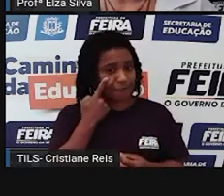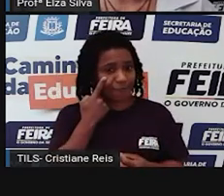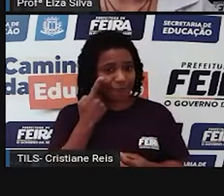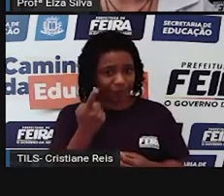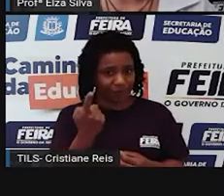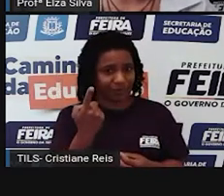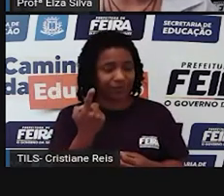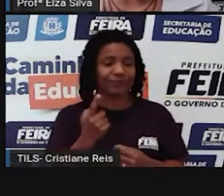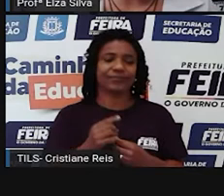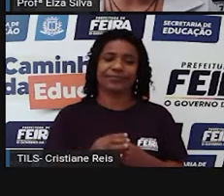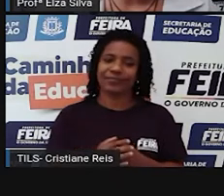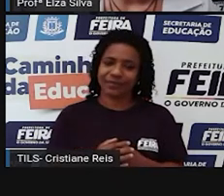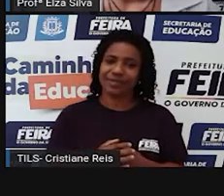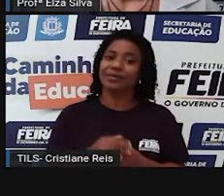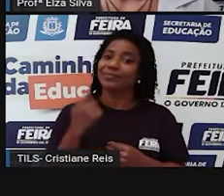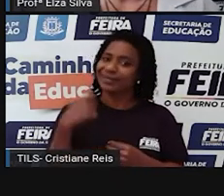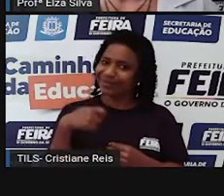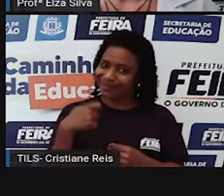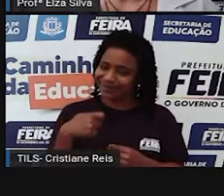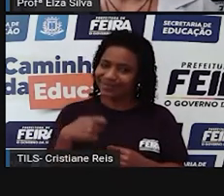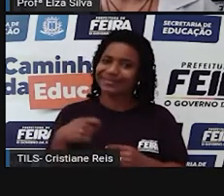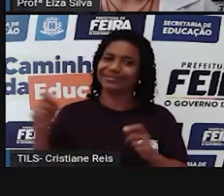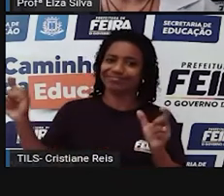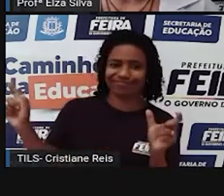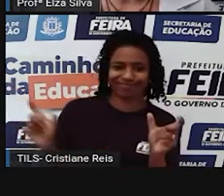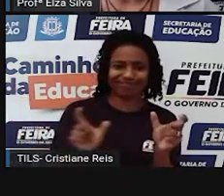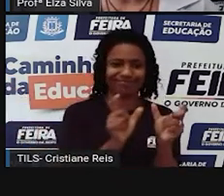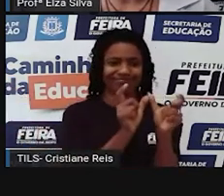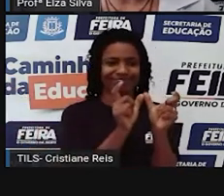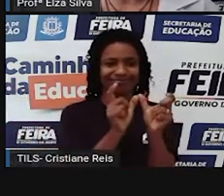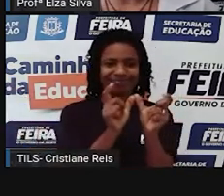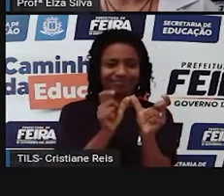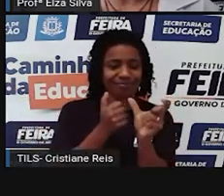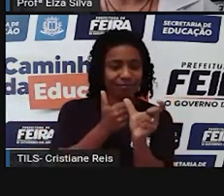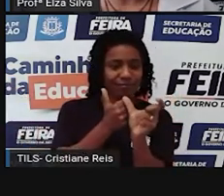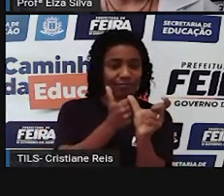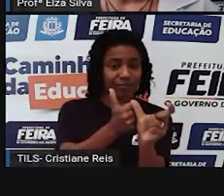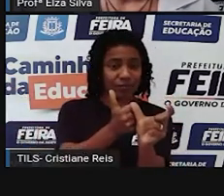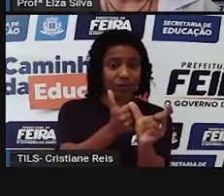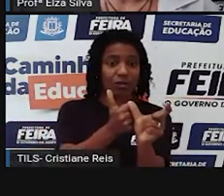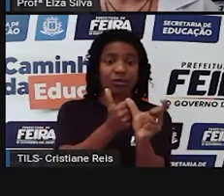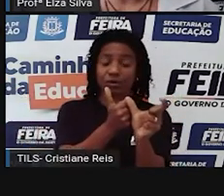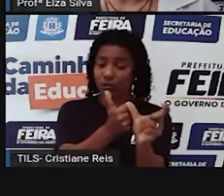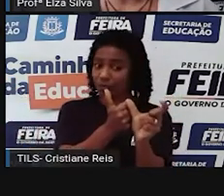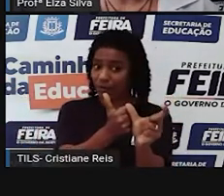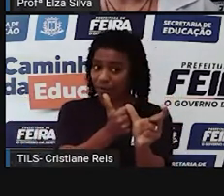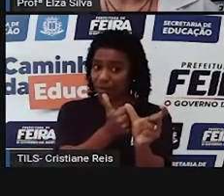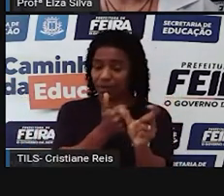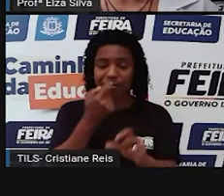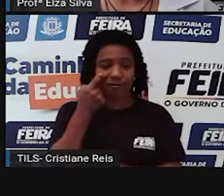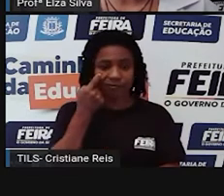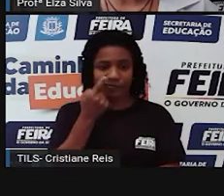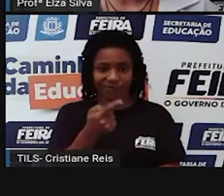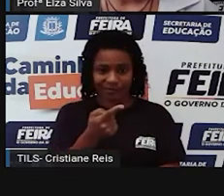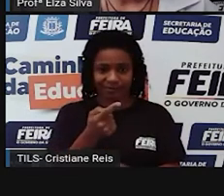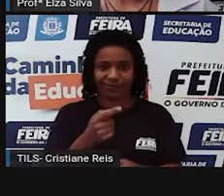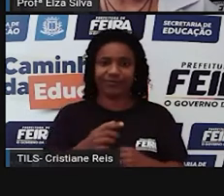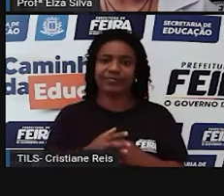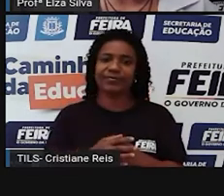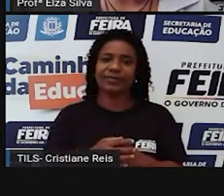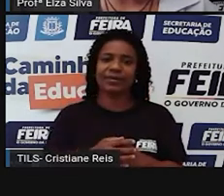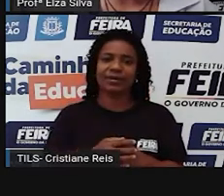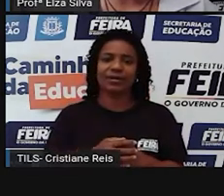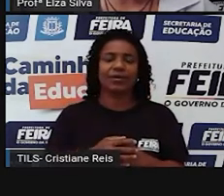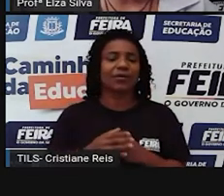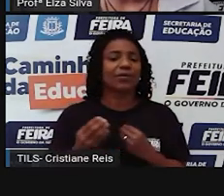os auxiliares. Então, qual é o auxiliar da língua inglesa que eu utilizo para negar no